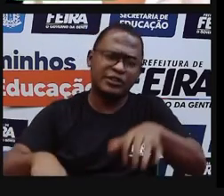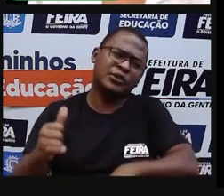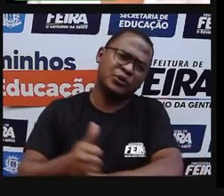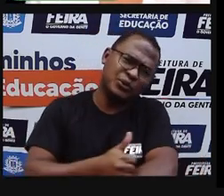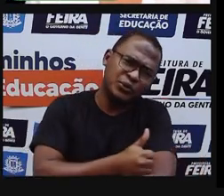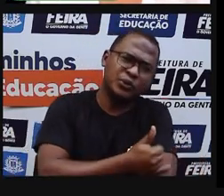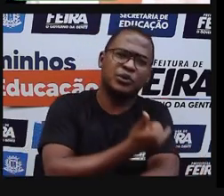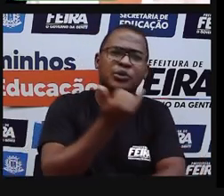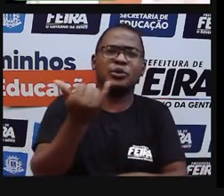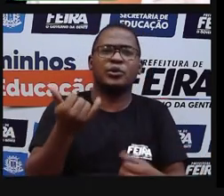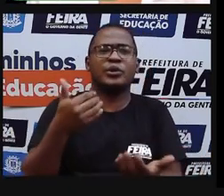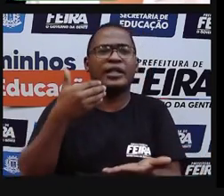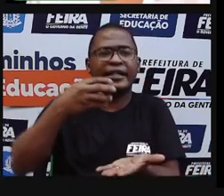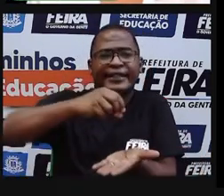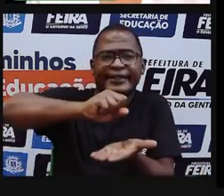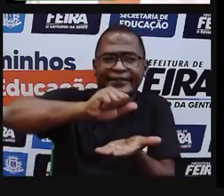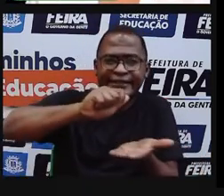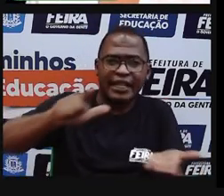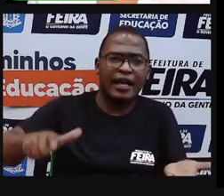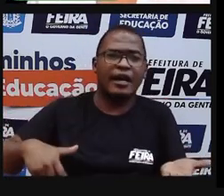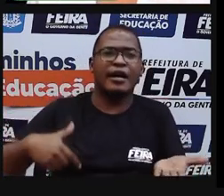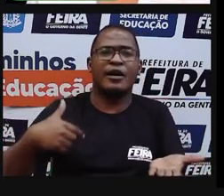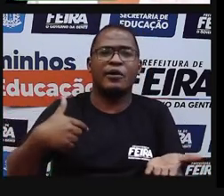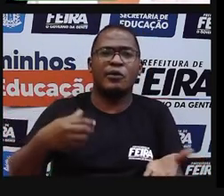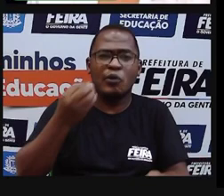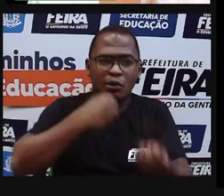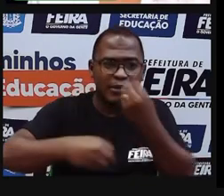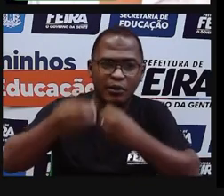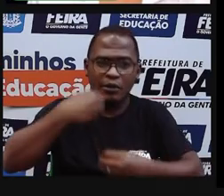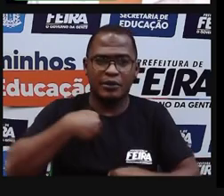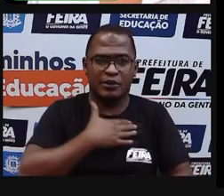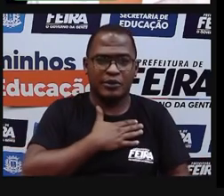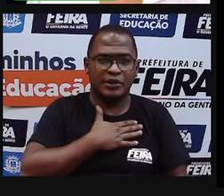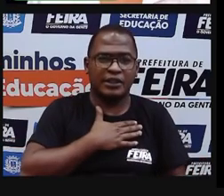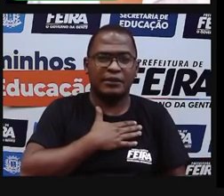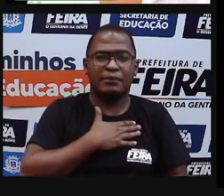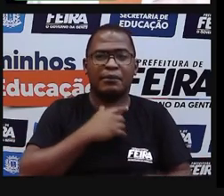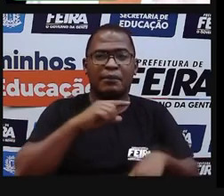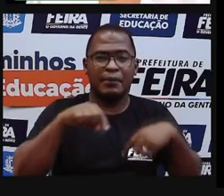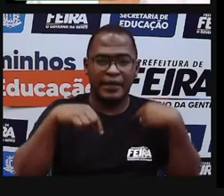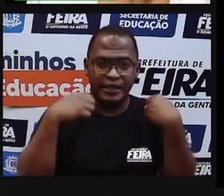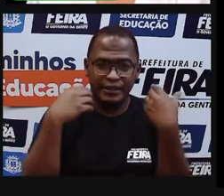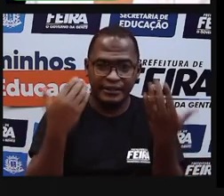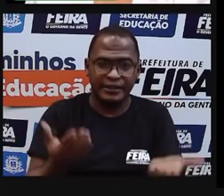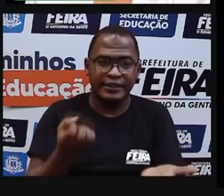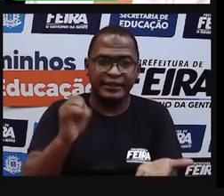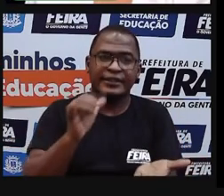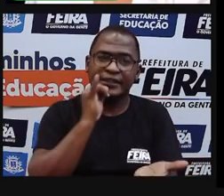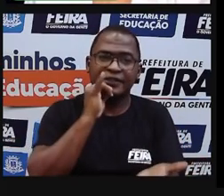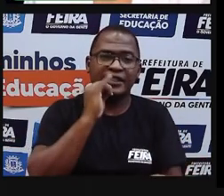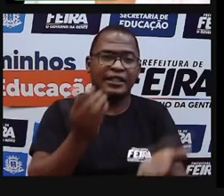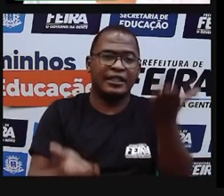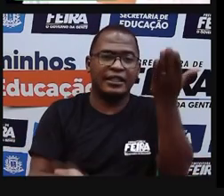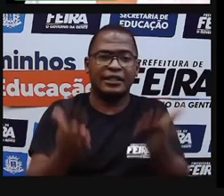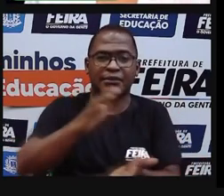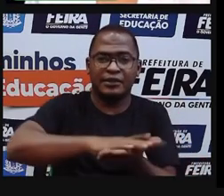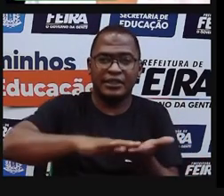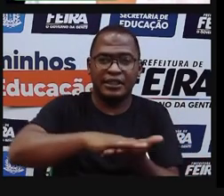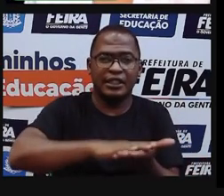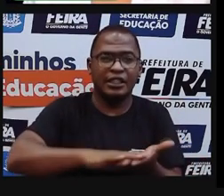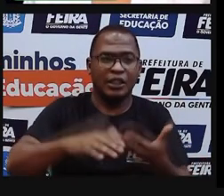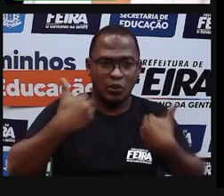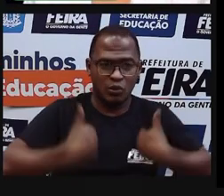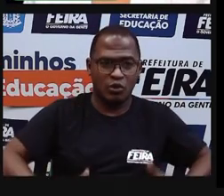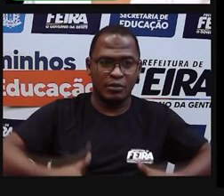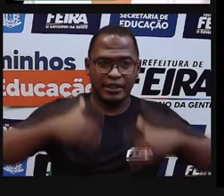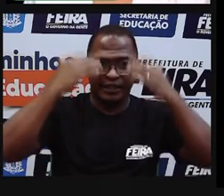sal, tal, tal, tal. Então, não tem esse hábito. Acham até ruim. Mas o corpo agradece. Eu vou deixar uma sugestão para a nossa aula aqui.